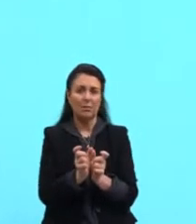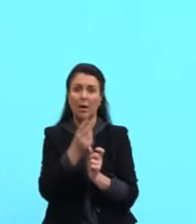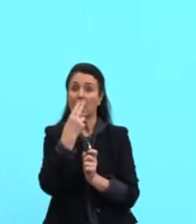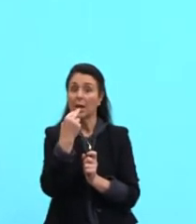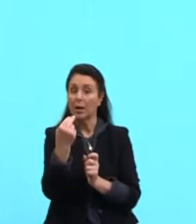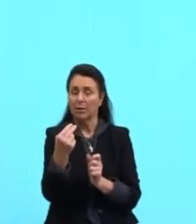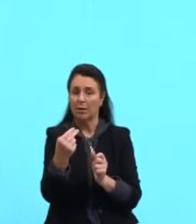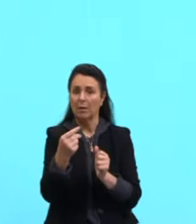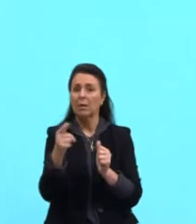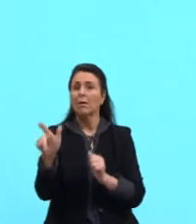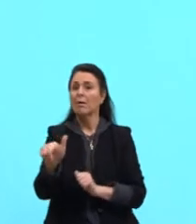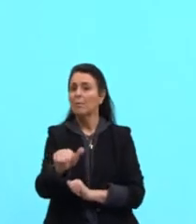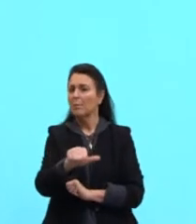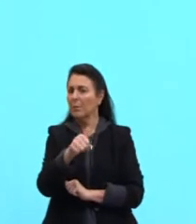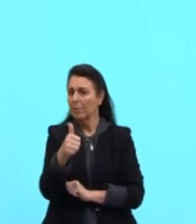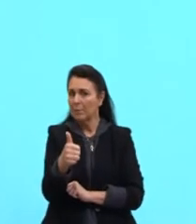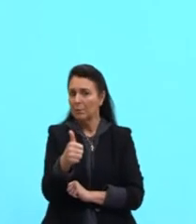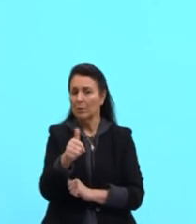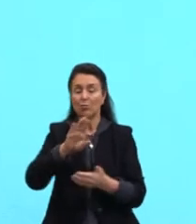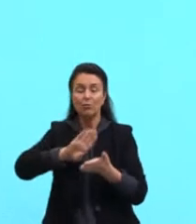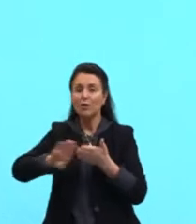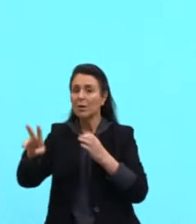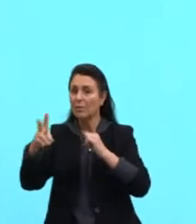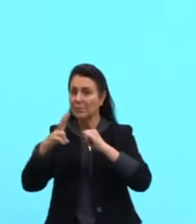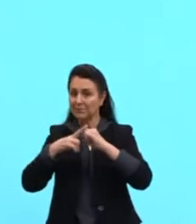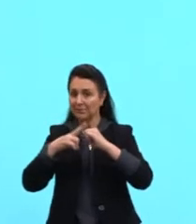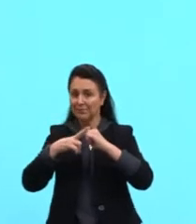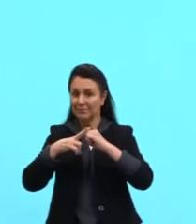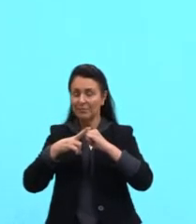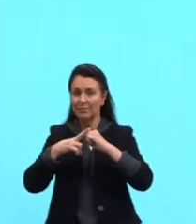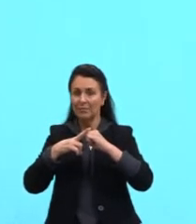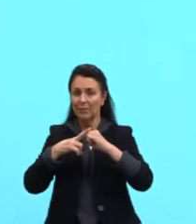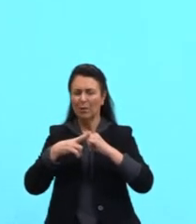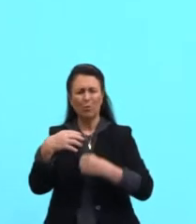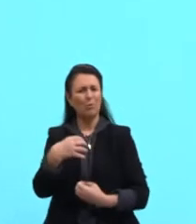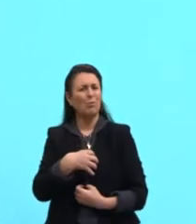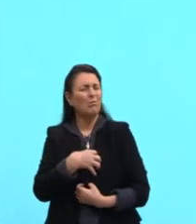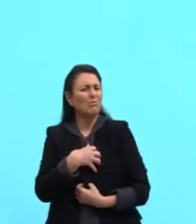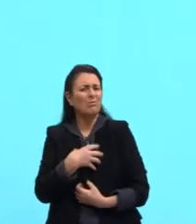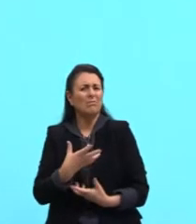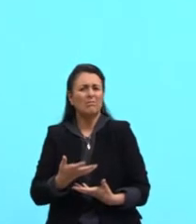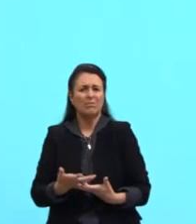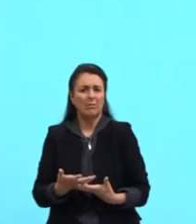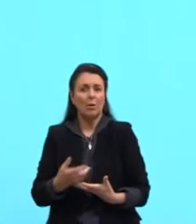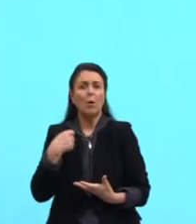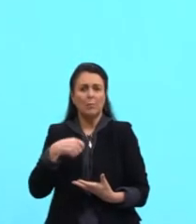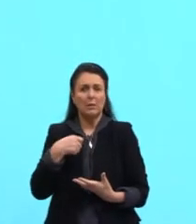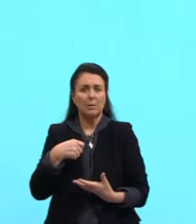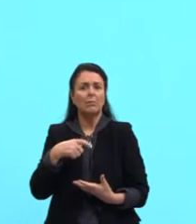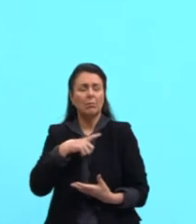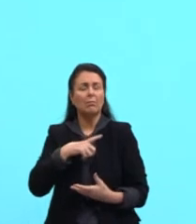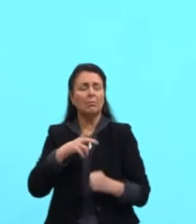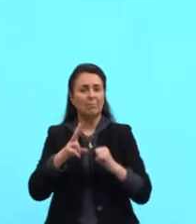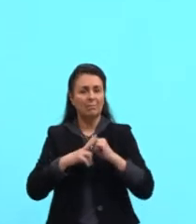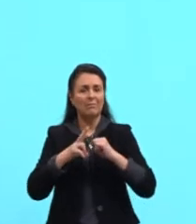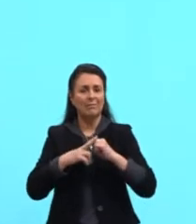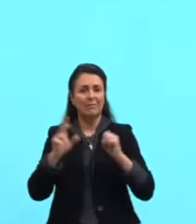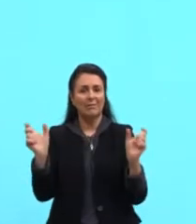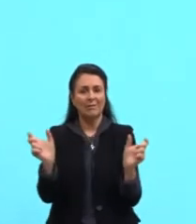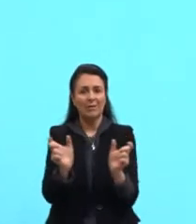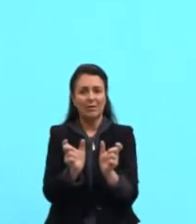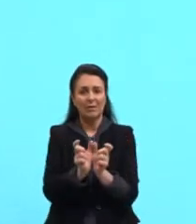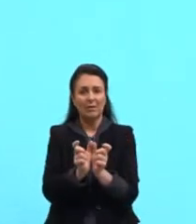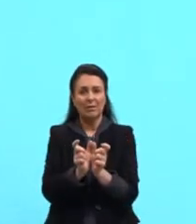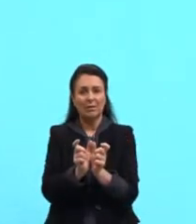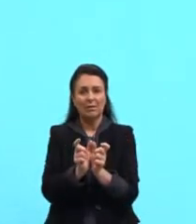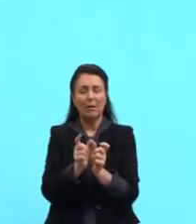Vamos ver a primeira. Estudamos inglês. Tira o verbo. Fica em inglês. Qual o sentido disso? Eu preciso de um verbo. Saí com os